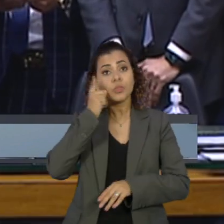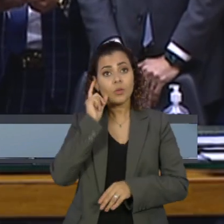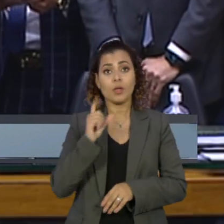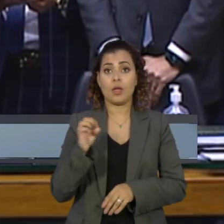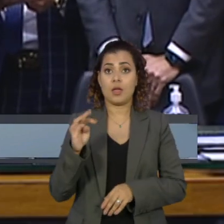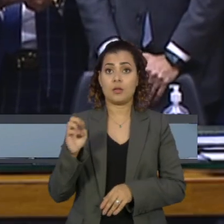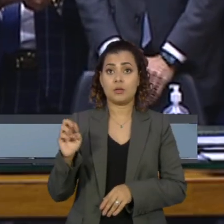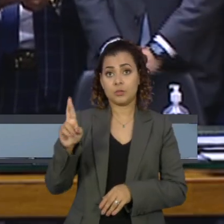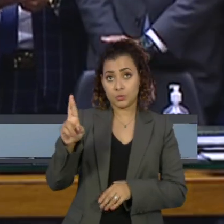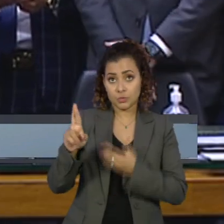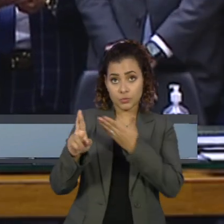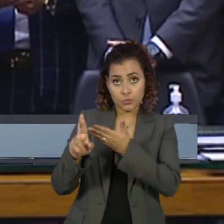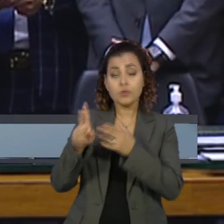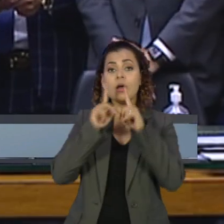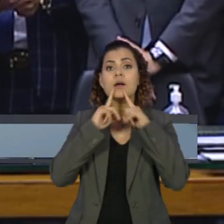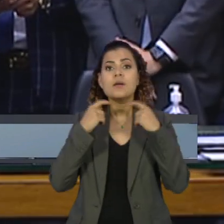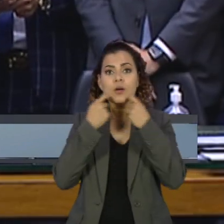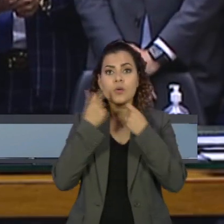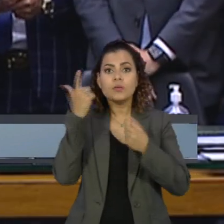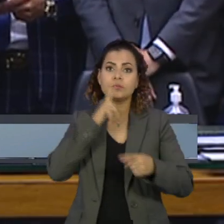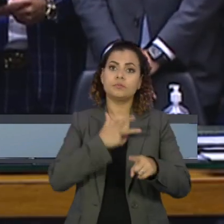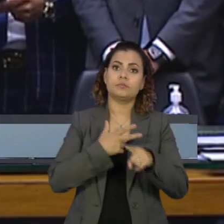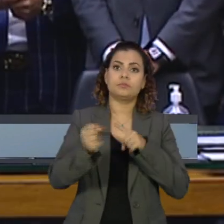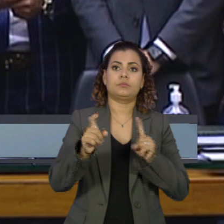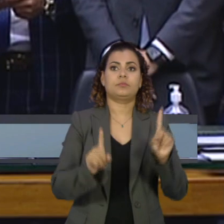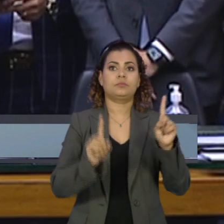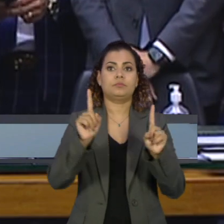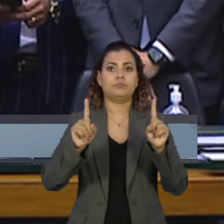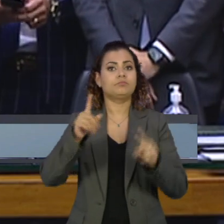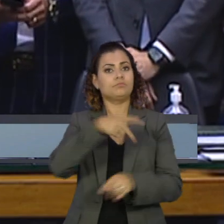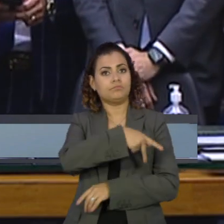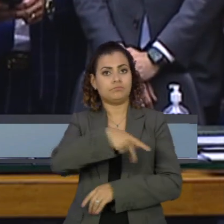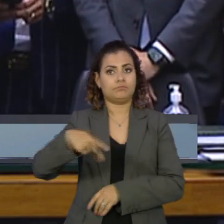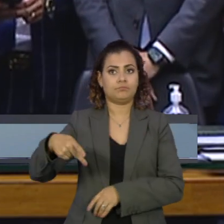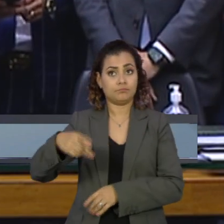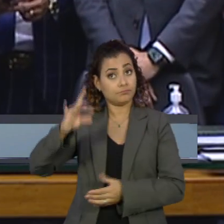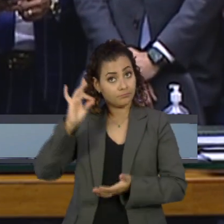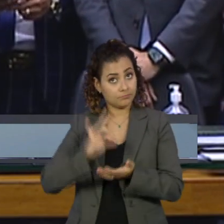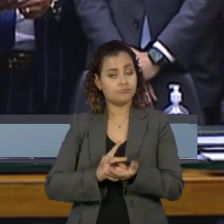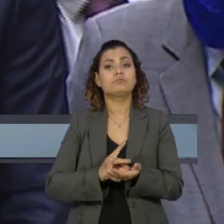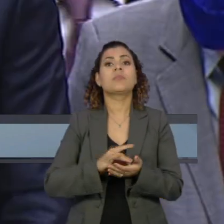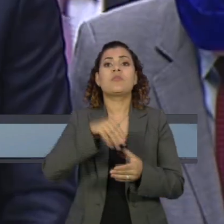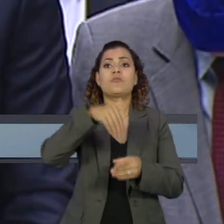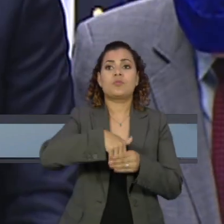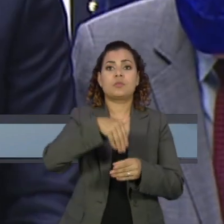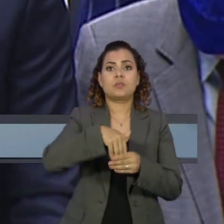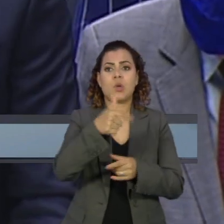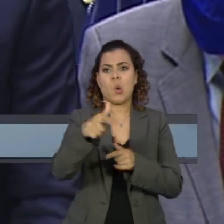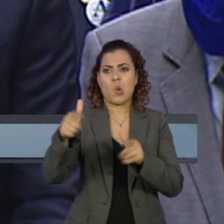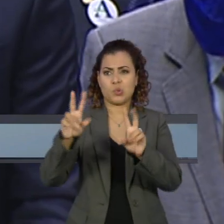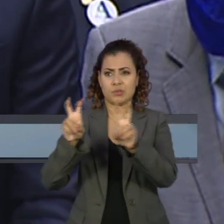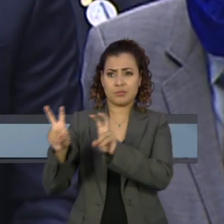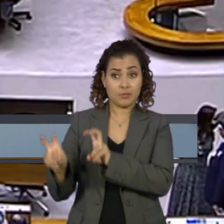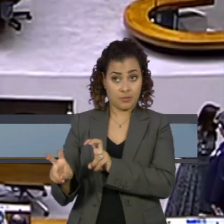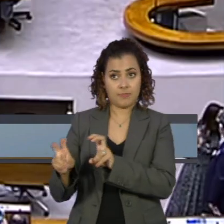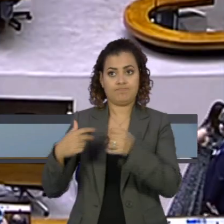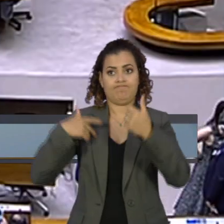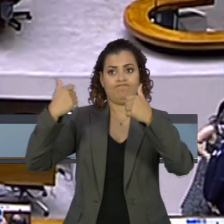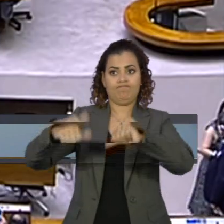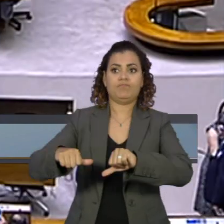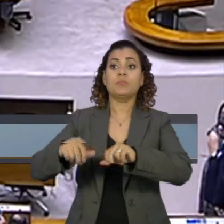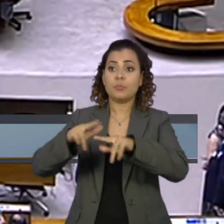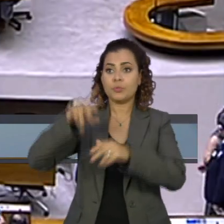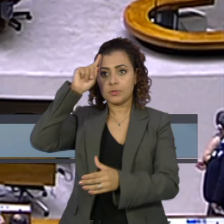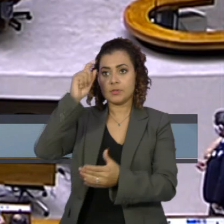Progressistas, alagoano, venceu a disputa pela presidência e imediatamente anulou a eleição para os outros cargos da mesa, revogando